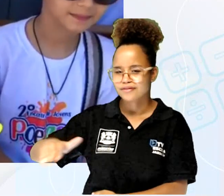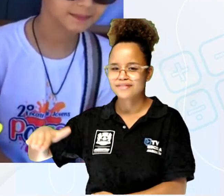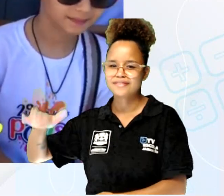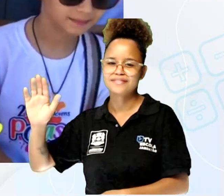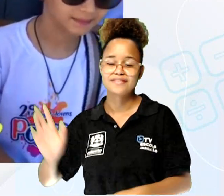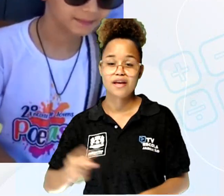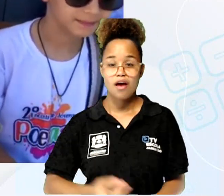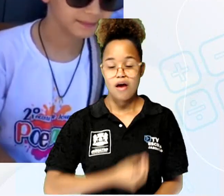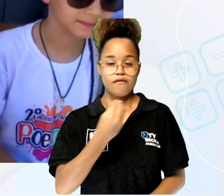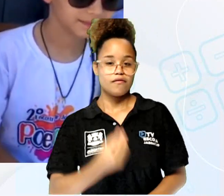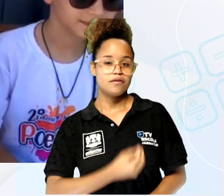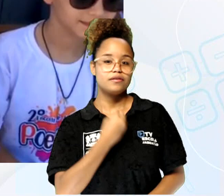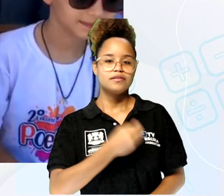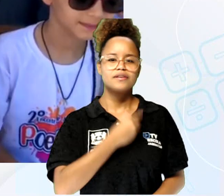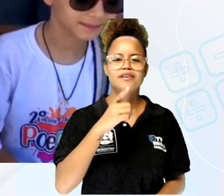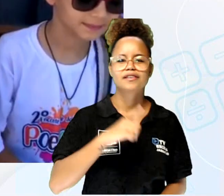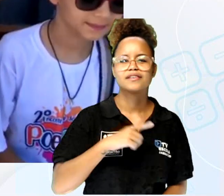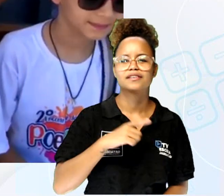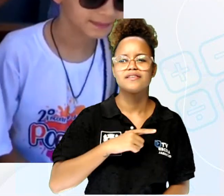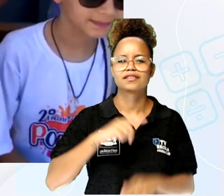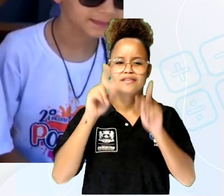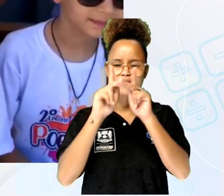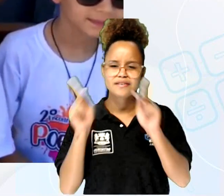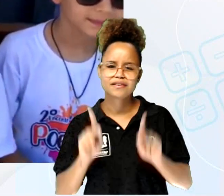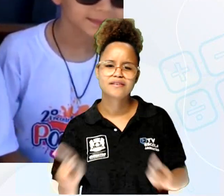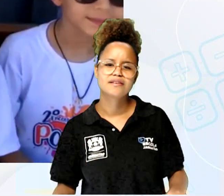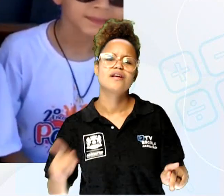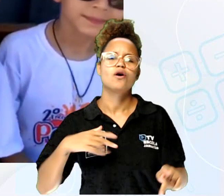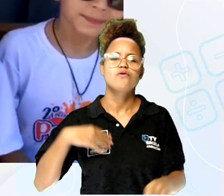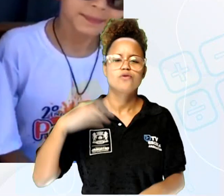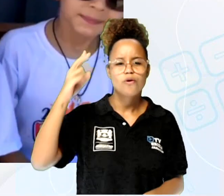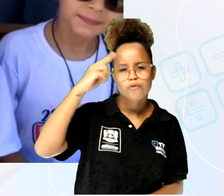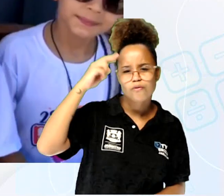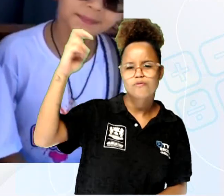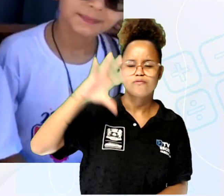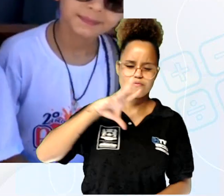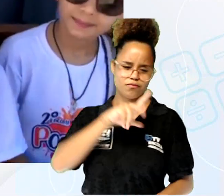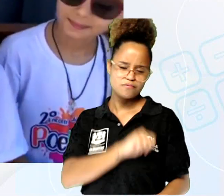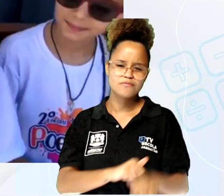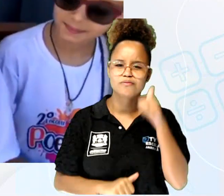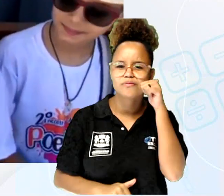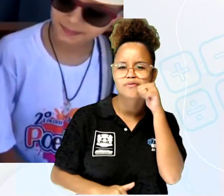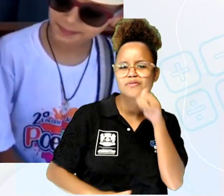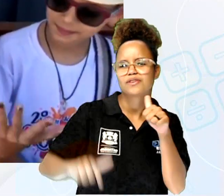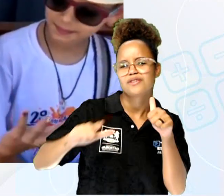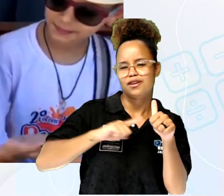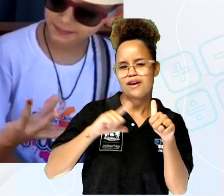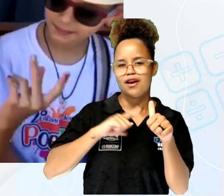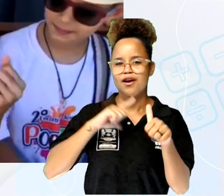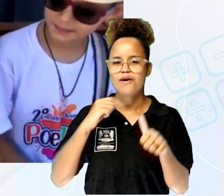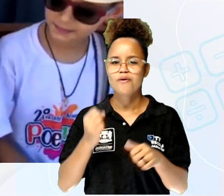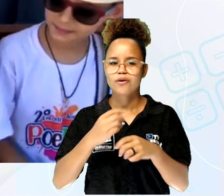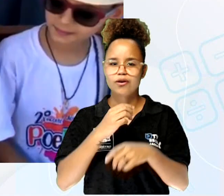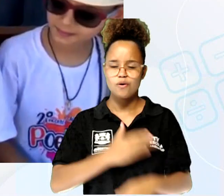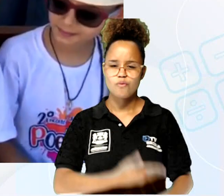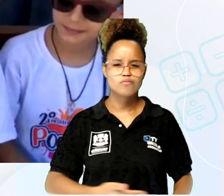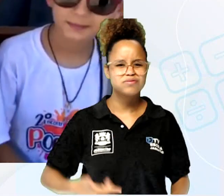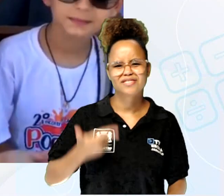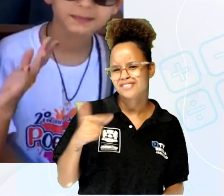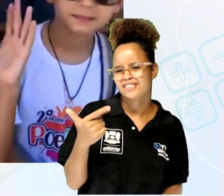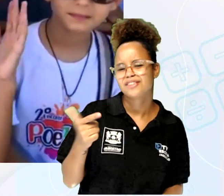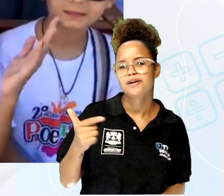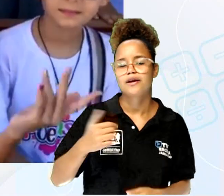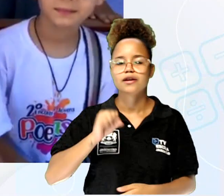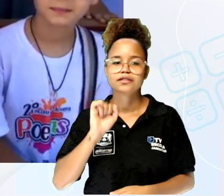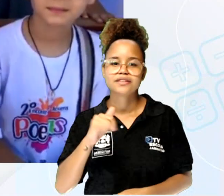criatura. Semente de paz, roça de cultura, amor de menina. Que pede na esquina pra boca de fome, eu sou vitamina.